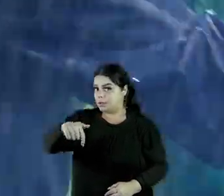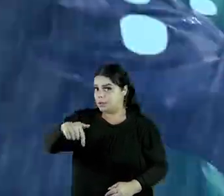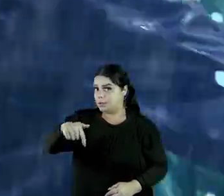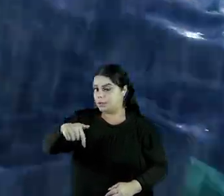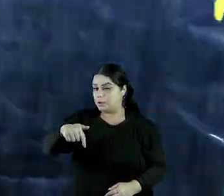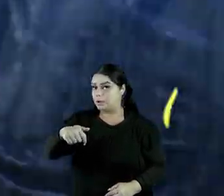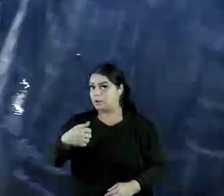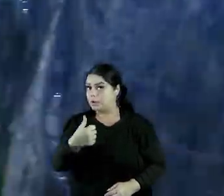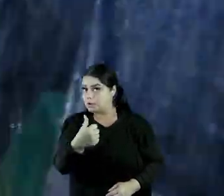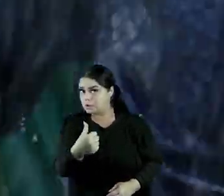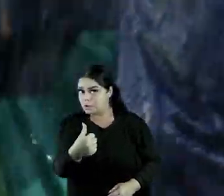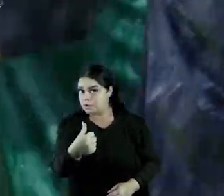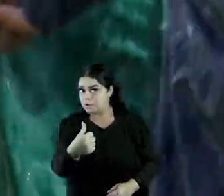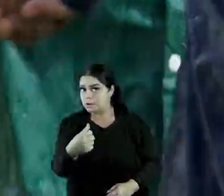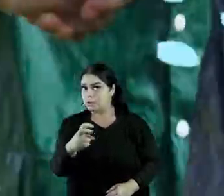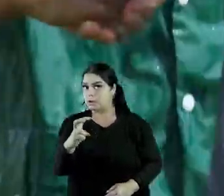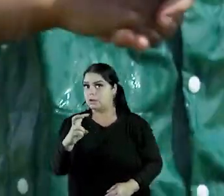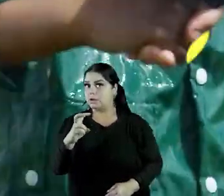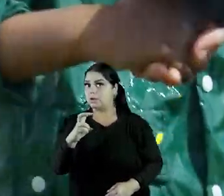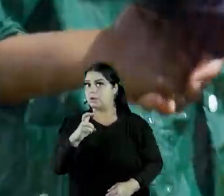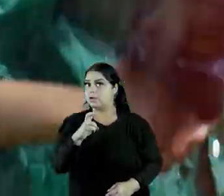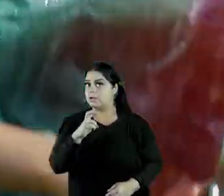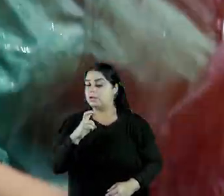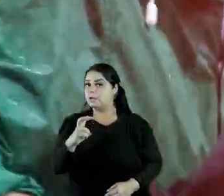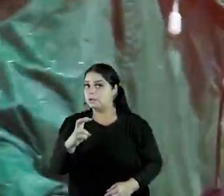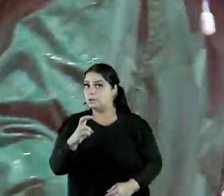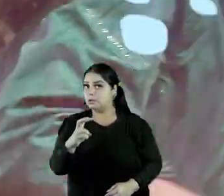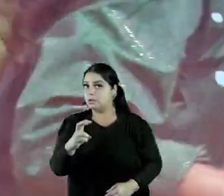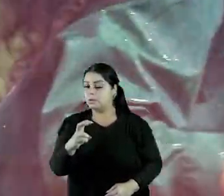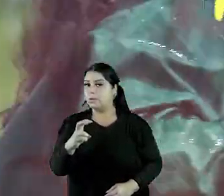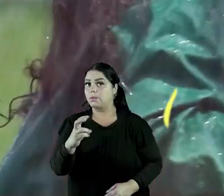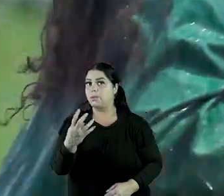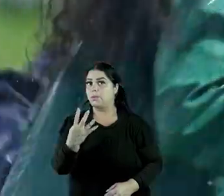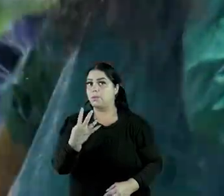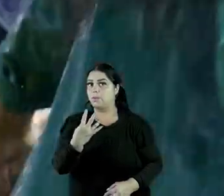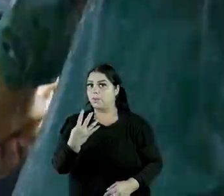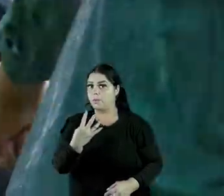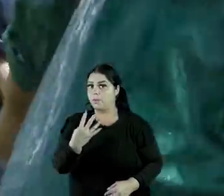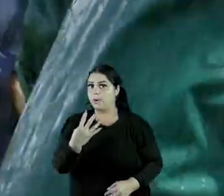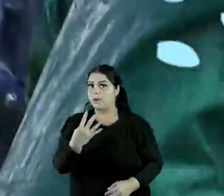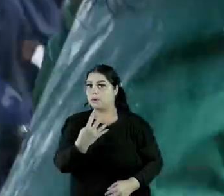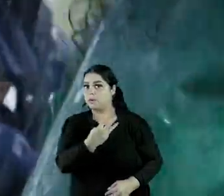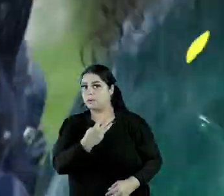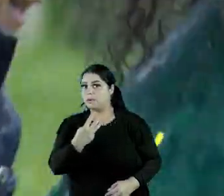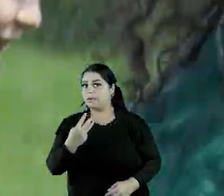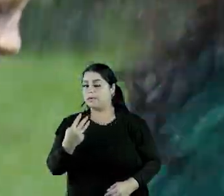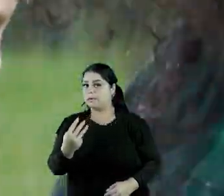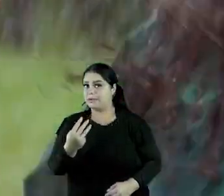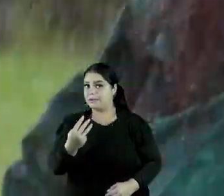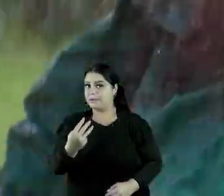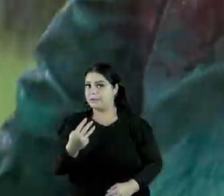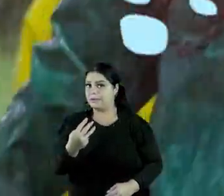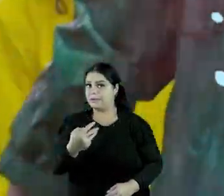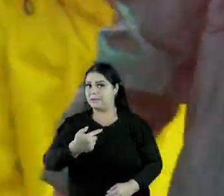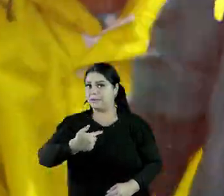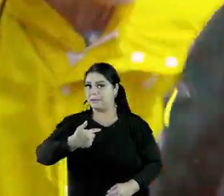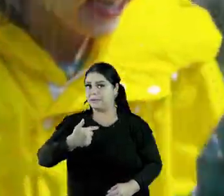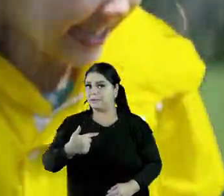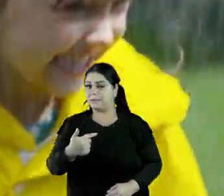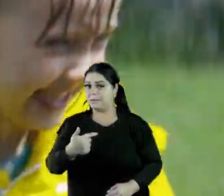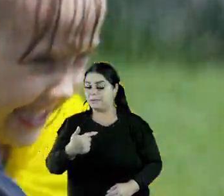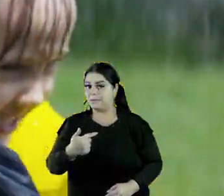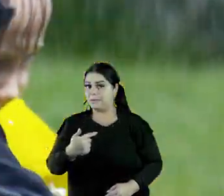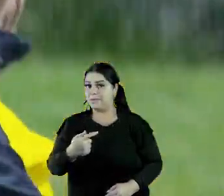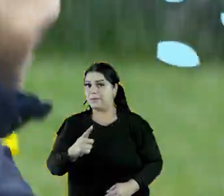7, 6, 5, 4, 3,